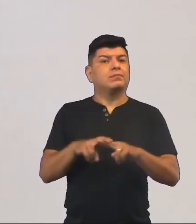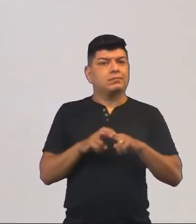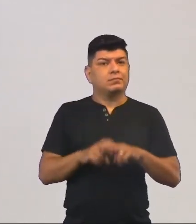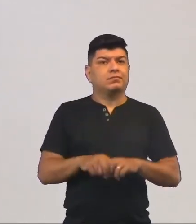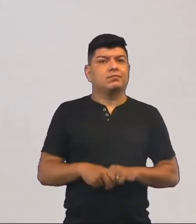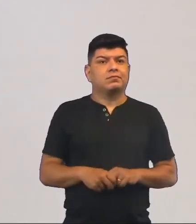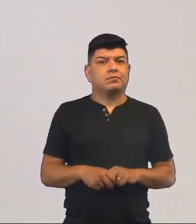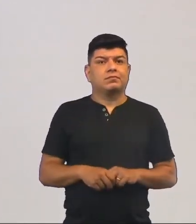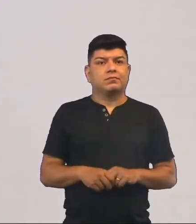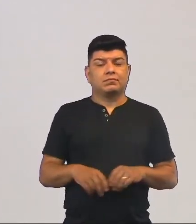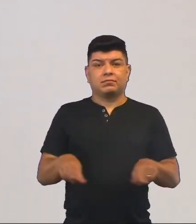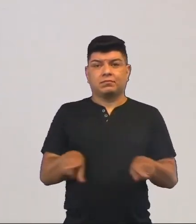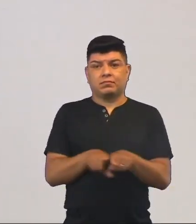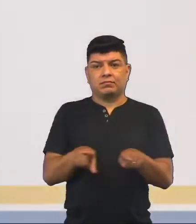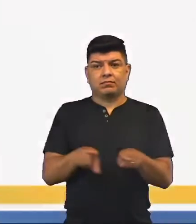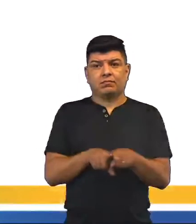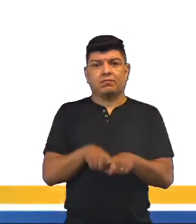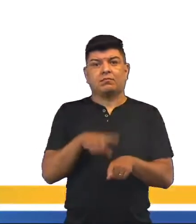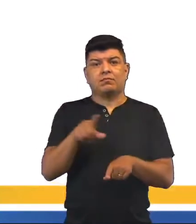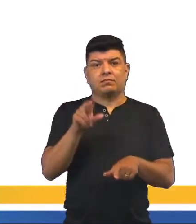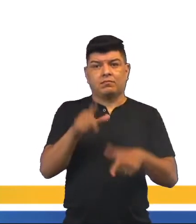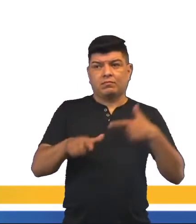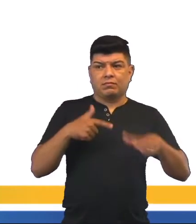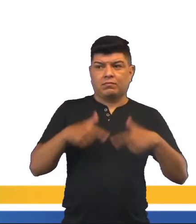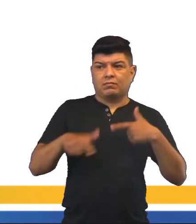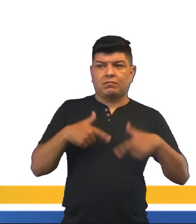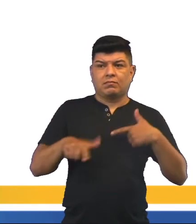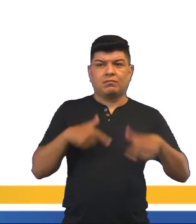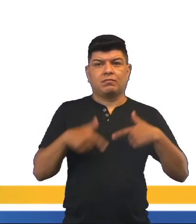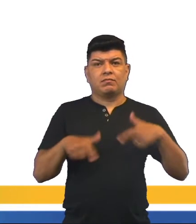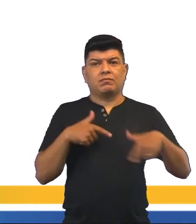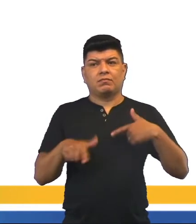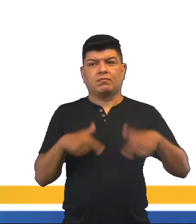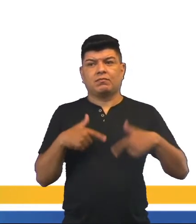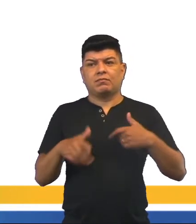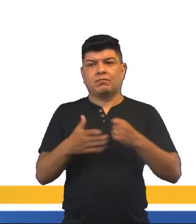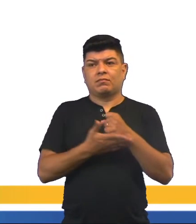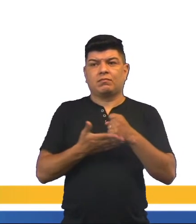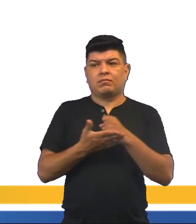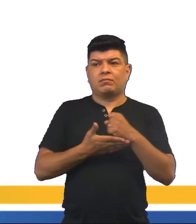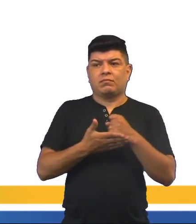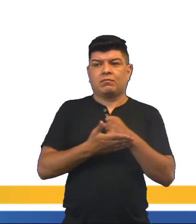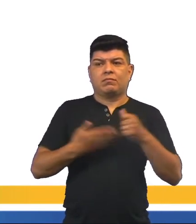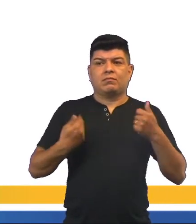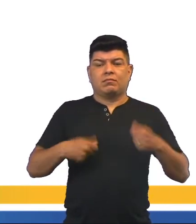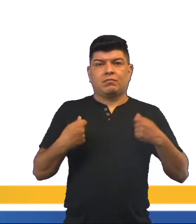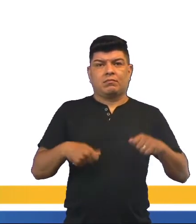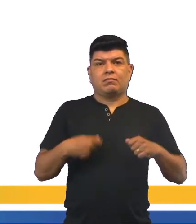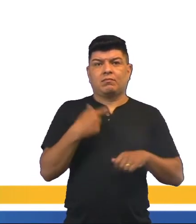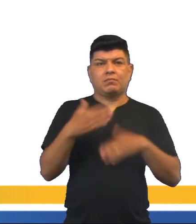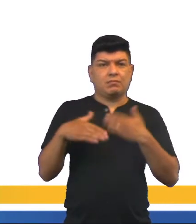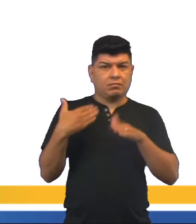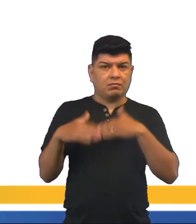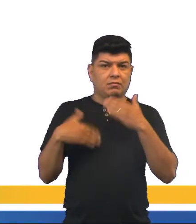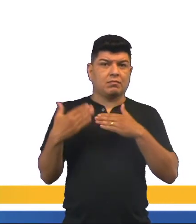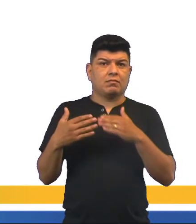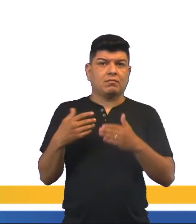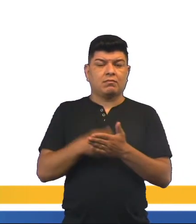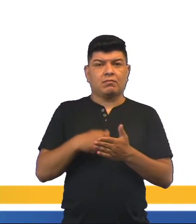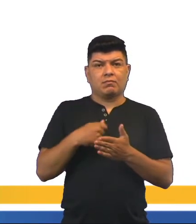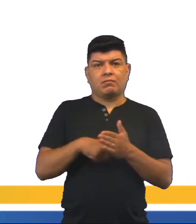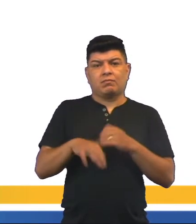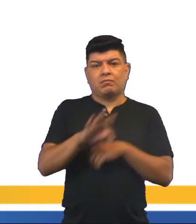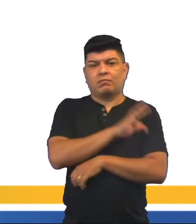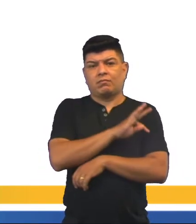né? E, ao mesmo tempo, serão trabalhados, aí, itens básicos e necessários para que, gradativamente, as